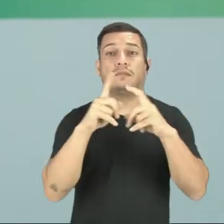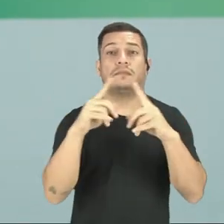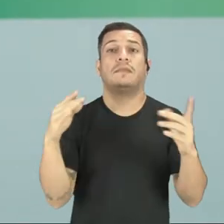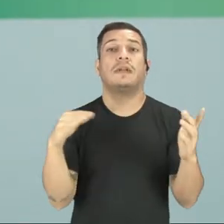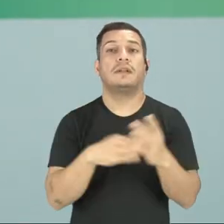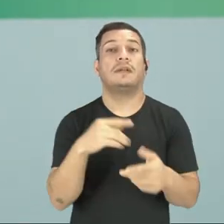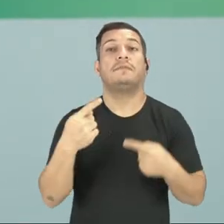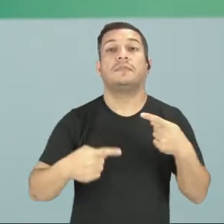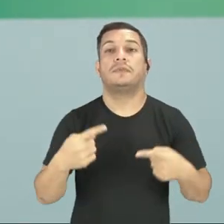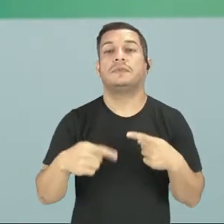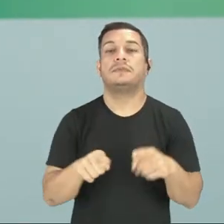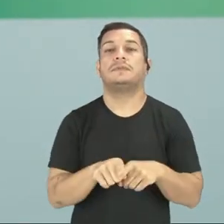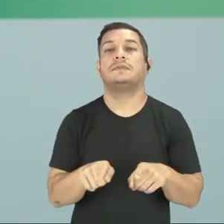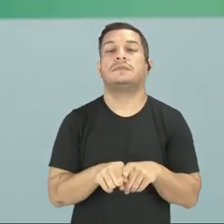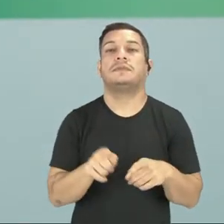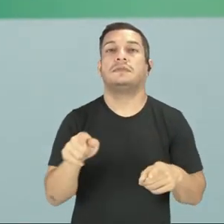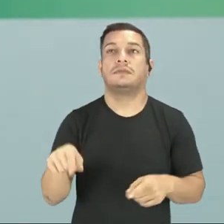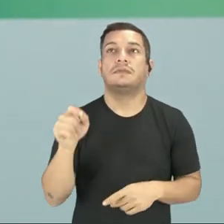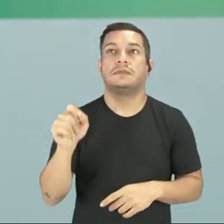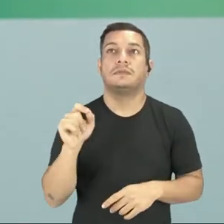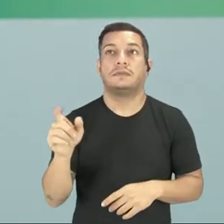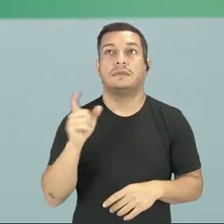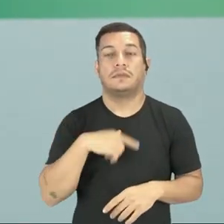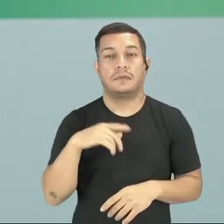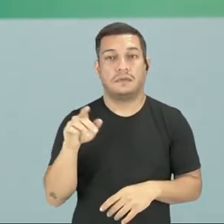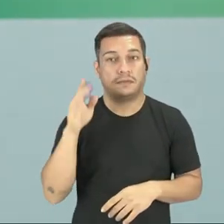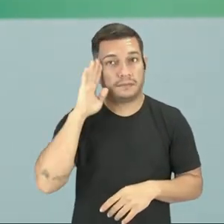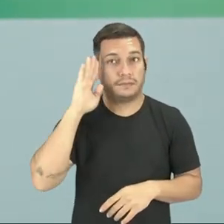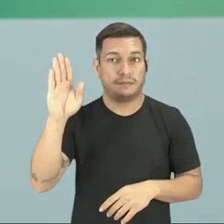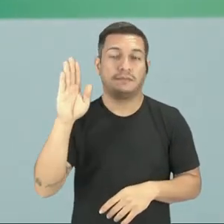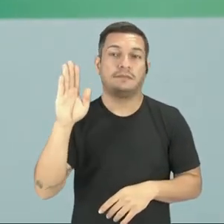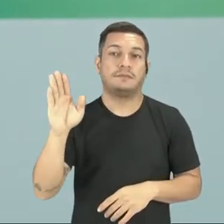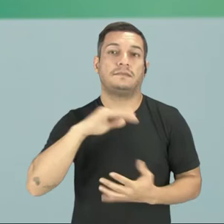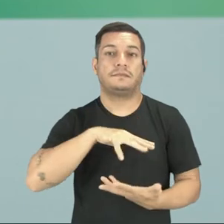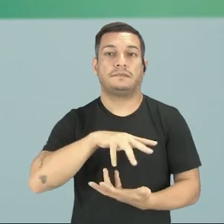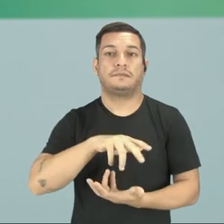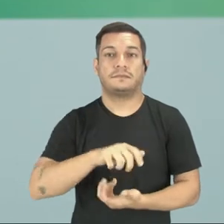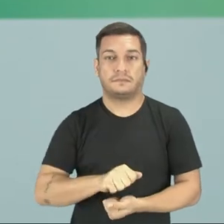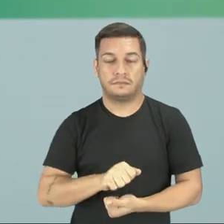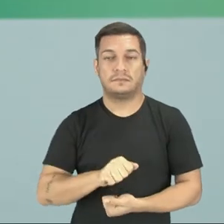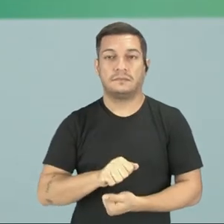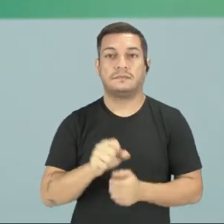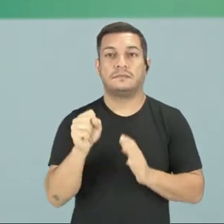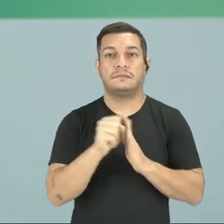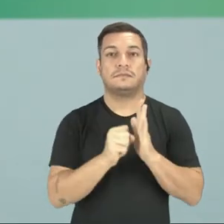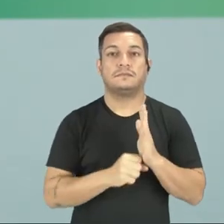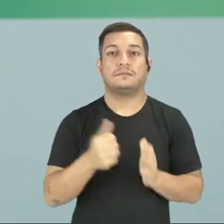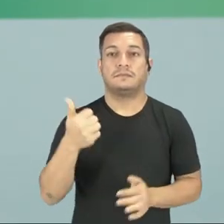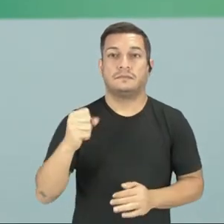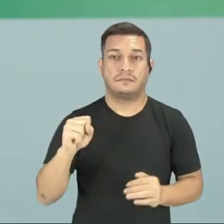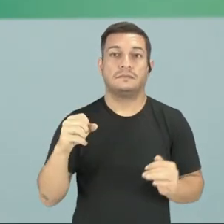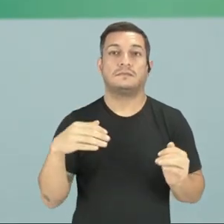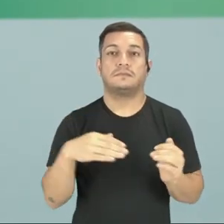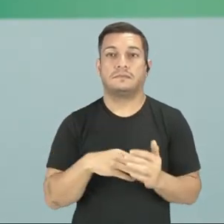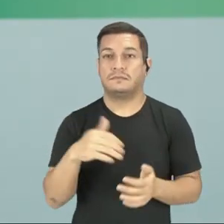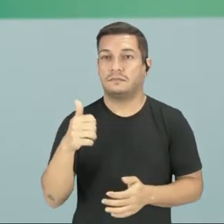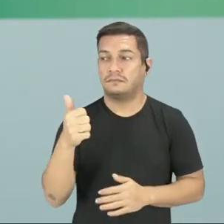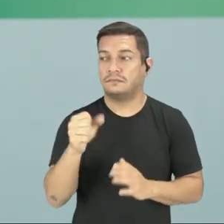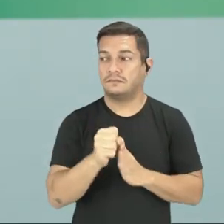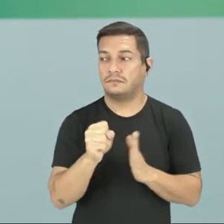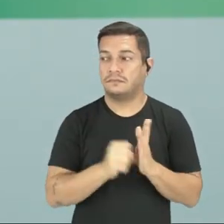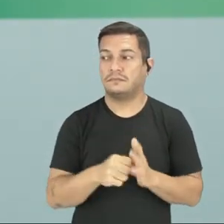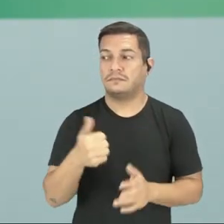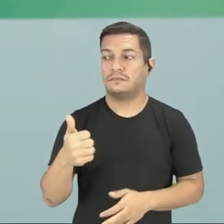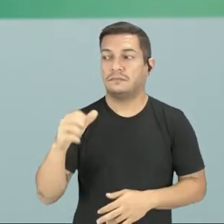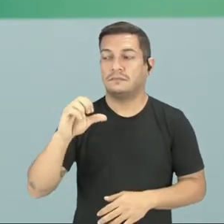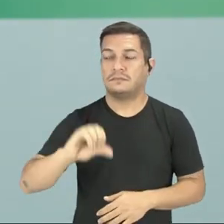parte mais política também. E esse é o ideal principal para o mundo entre o século XVIII para o século XIX. Esse é o